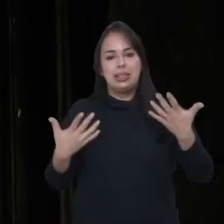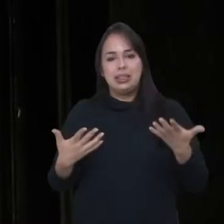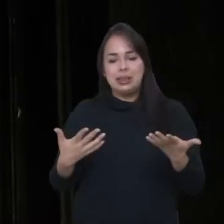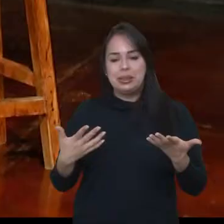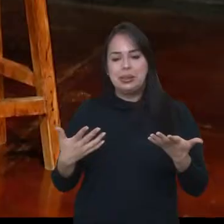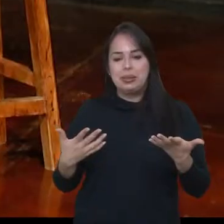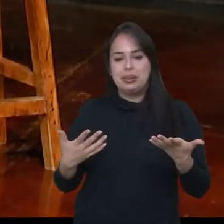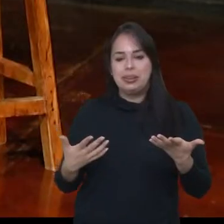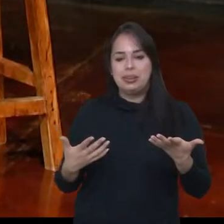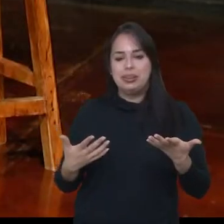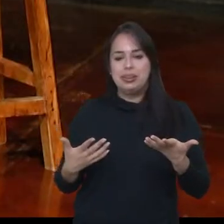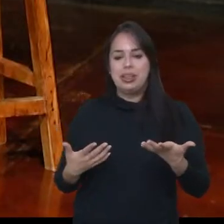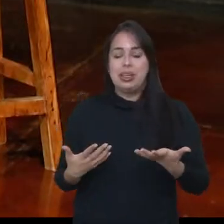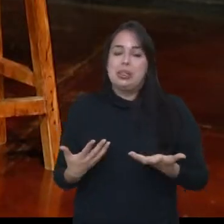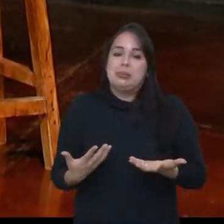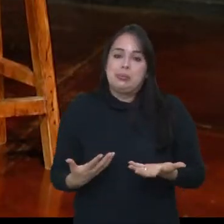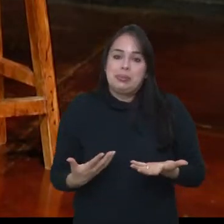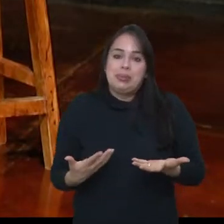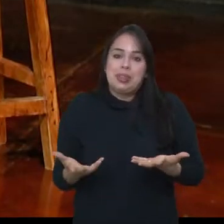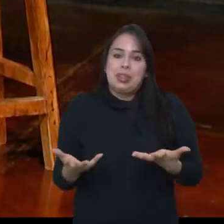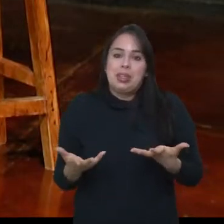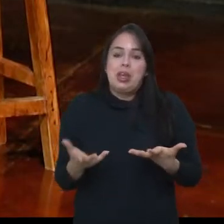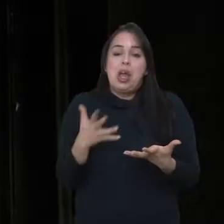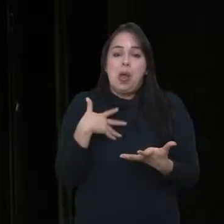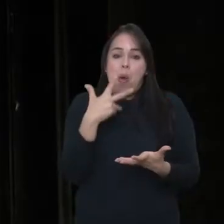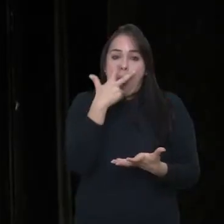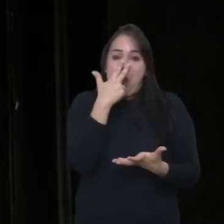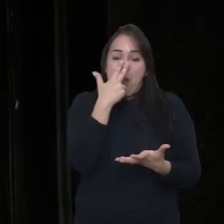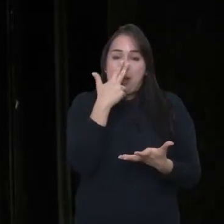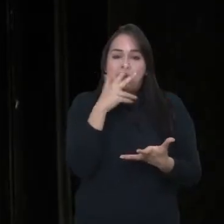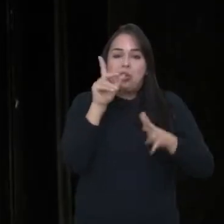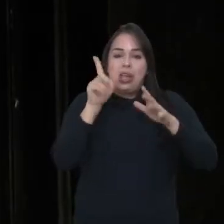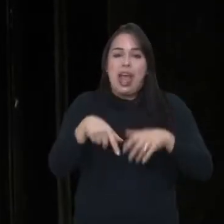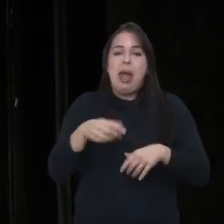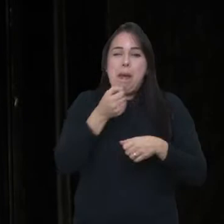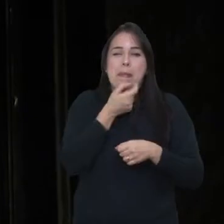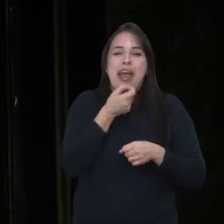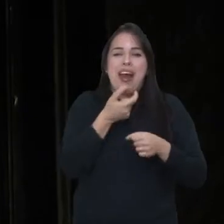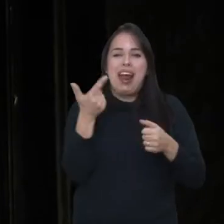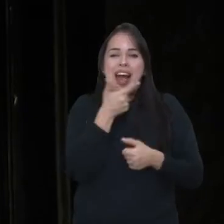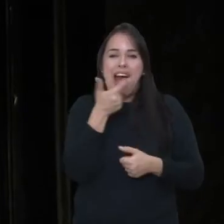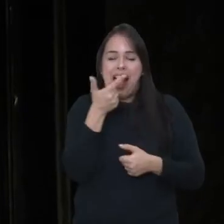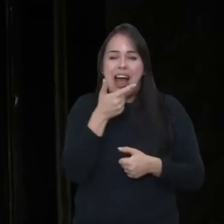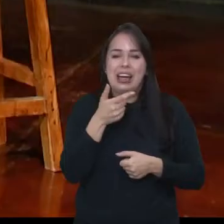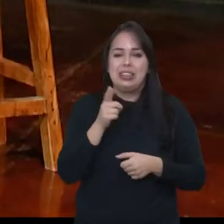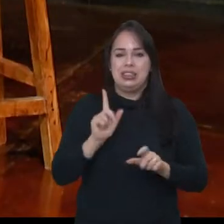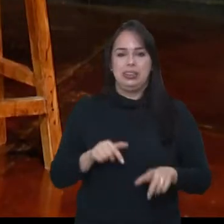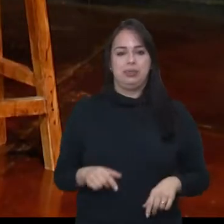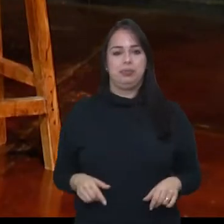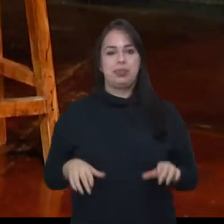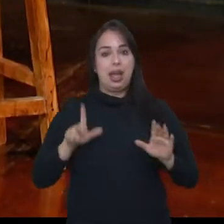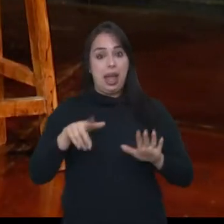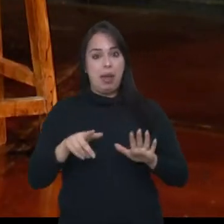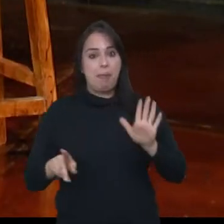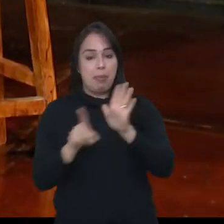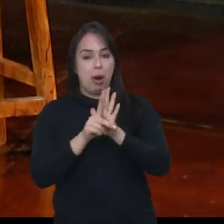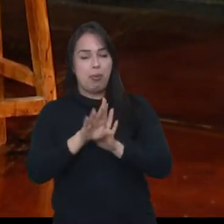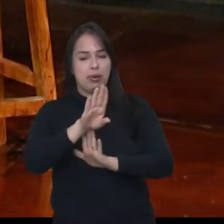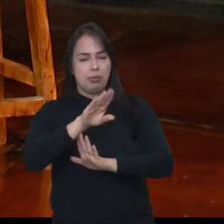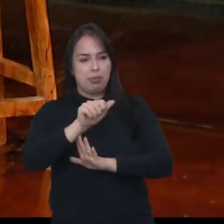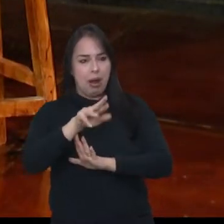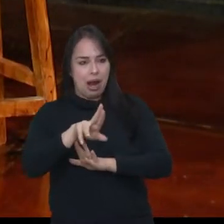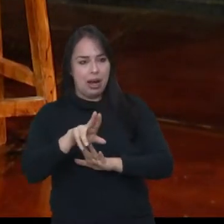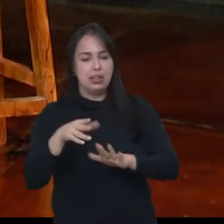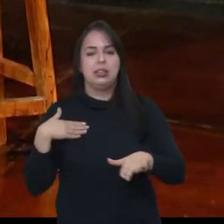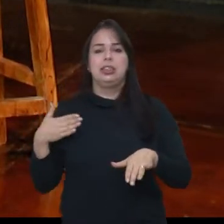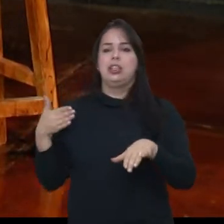Então, assim, acho que o que deu boom mesmo foi o comedy mesmo, né? É um lugar mesmo pra comédia. Você